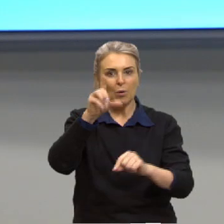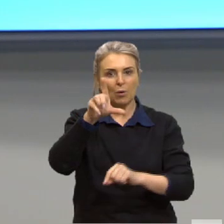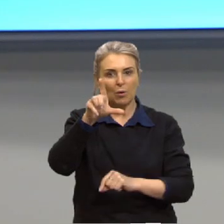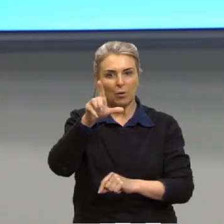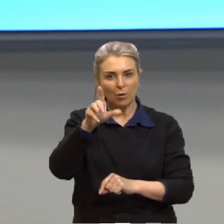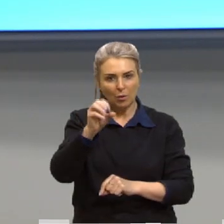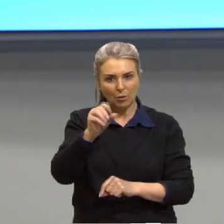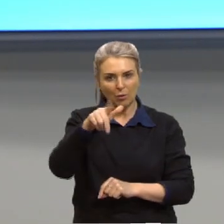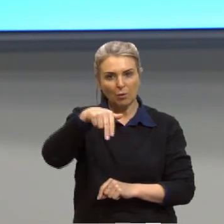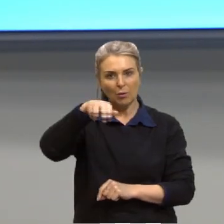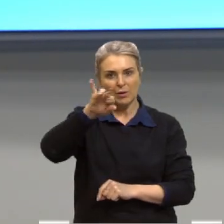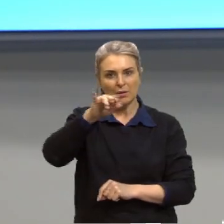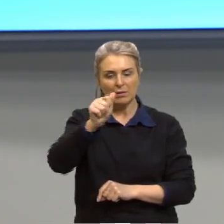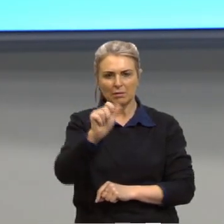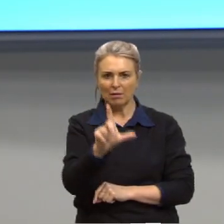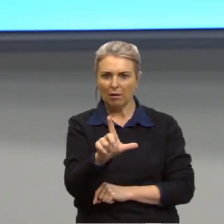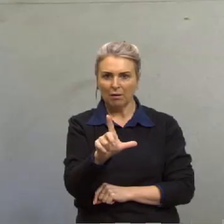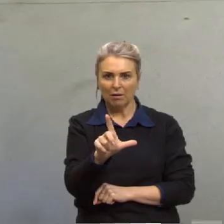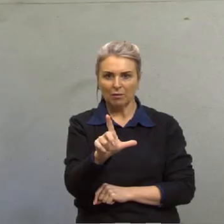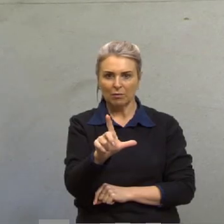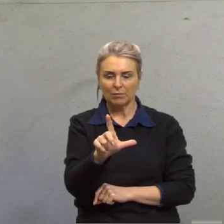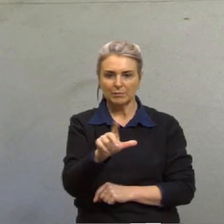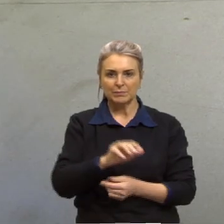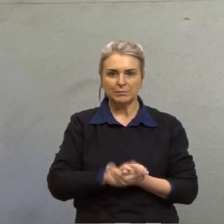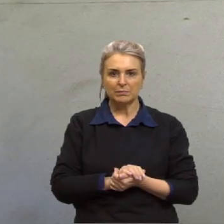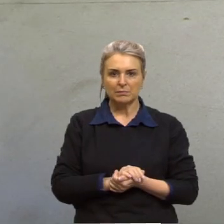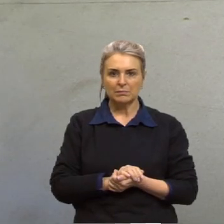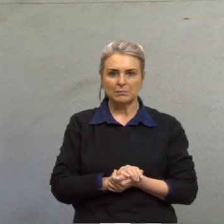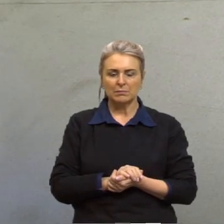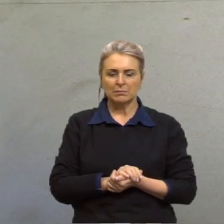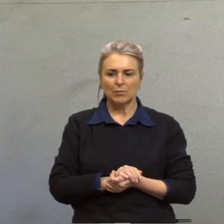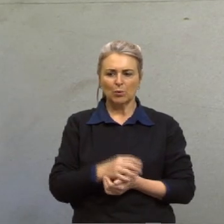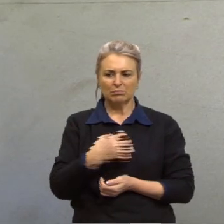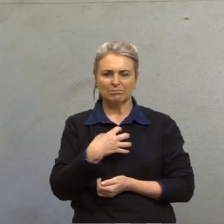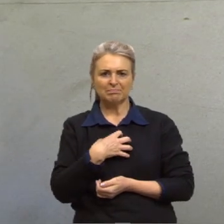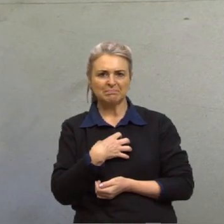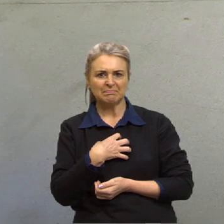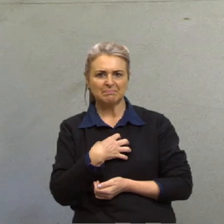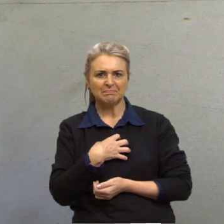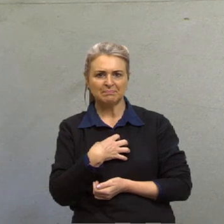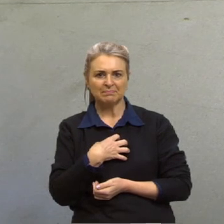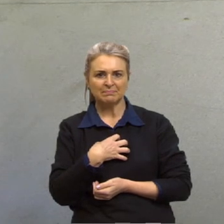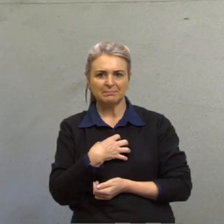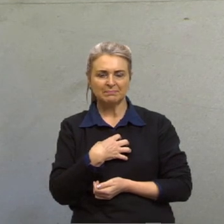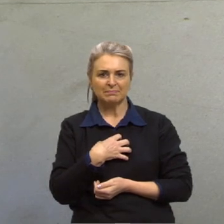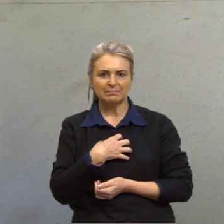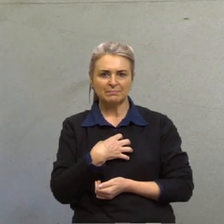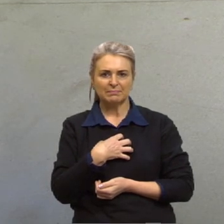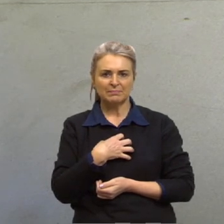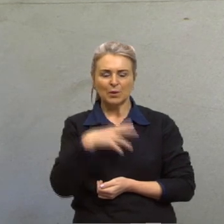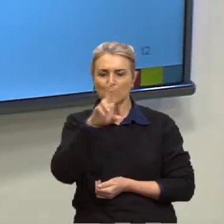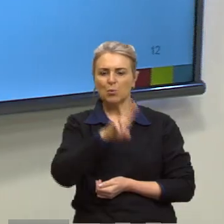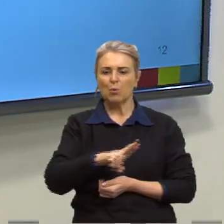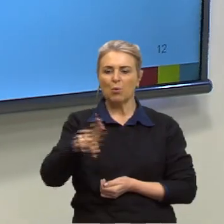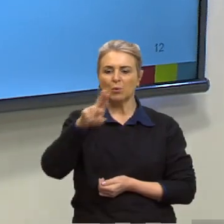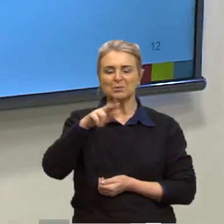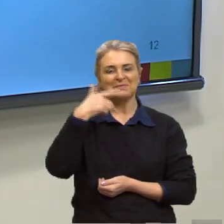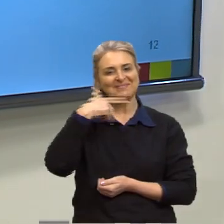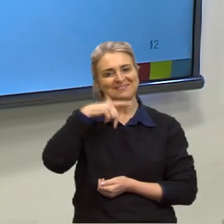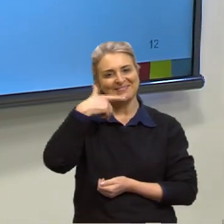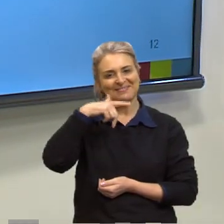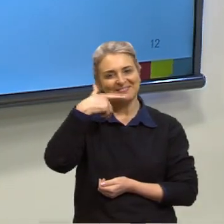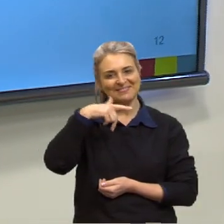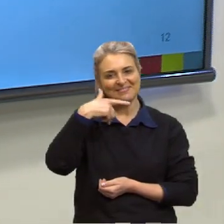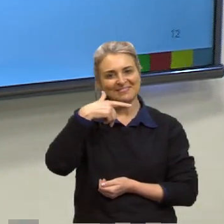com a gramática. O que vai nos marcar, então, esse uso de riso, né, qual é o